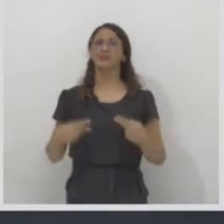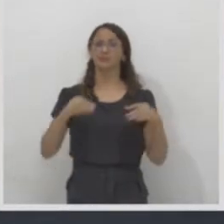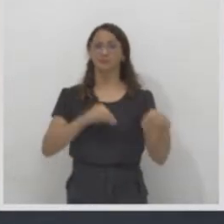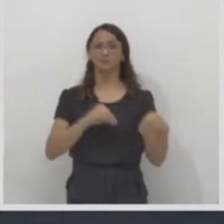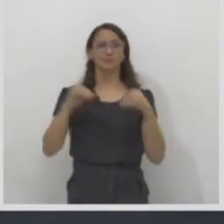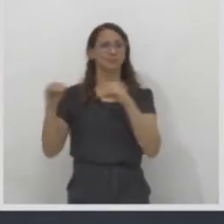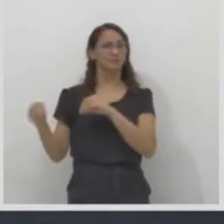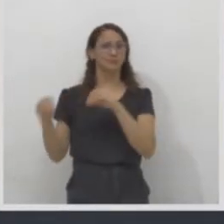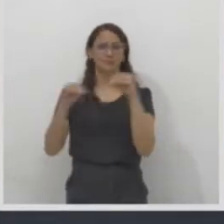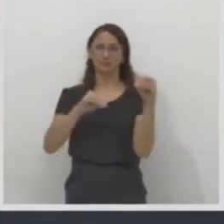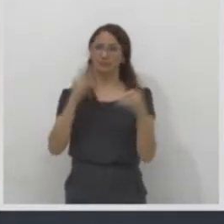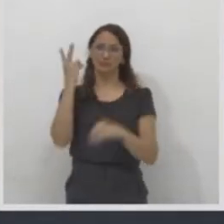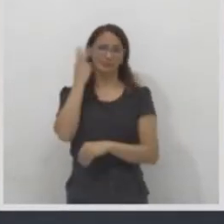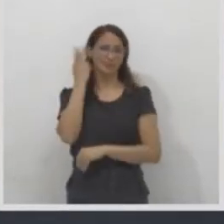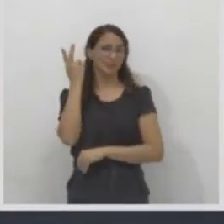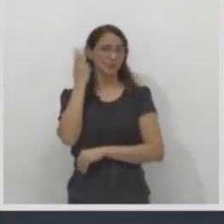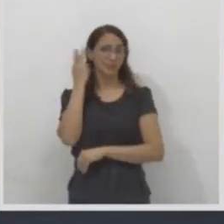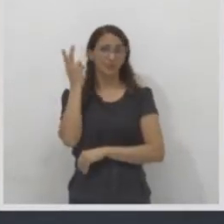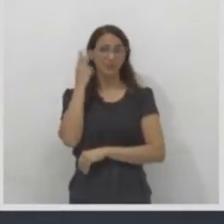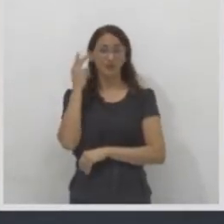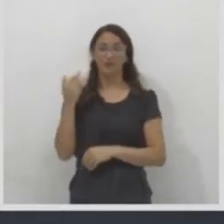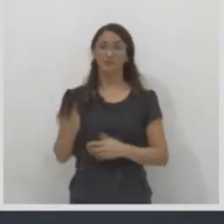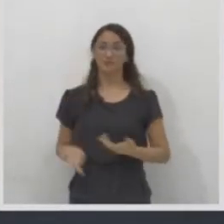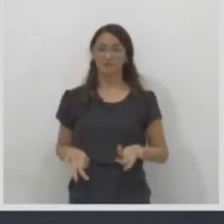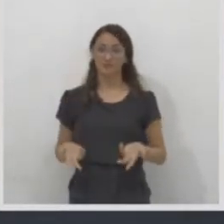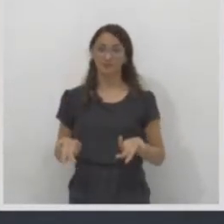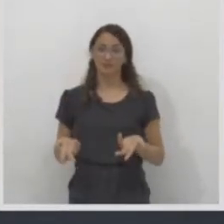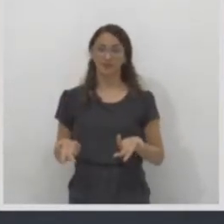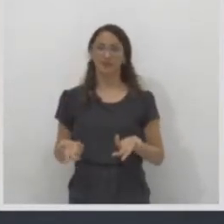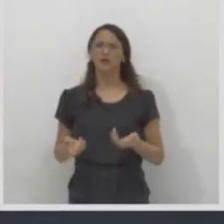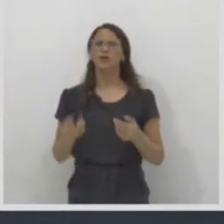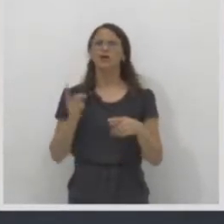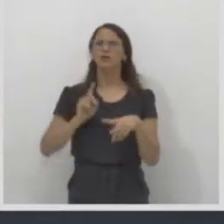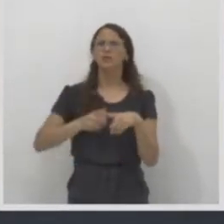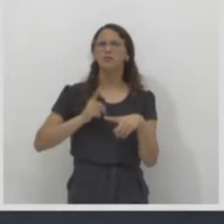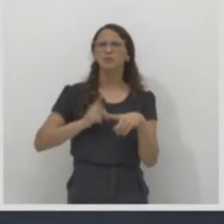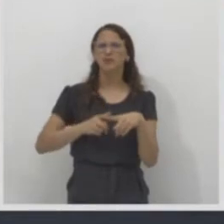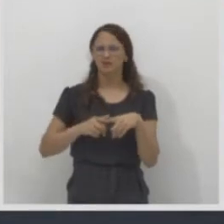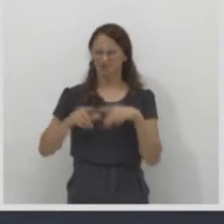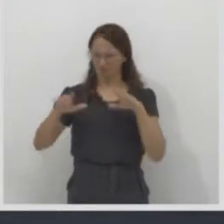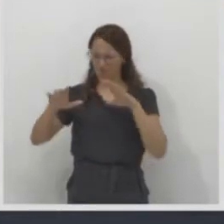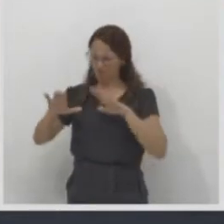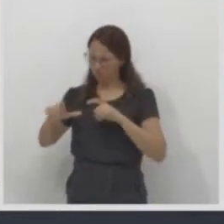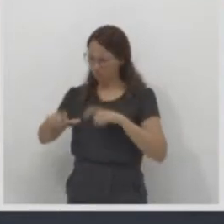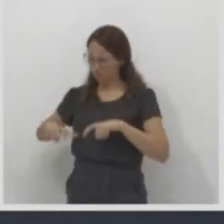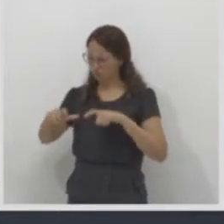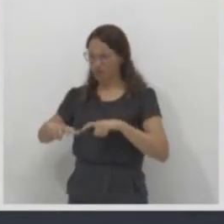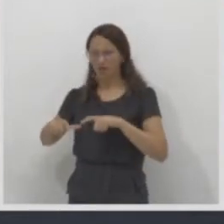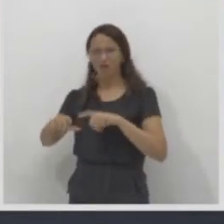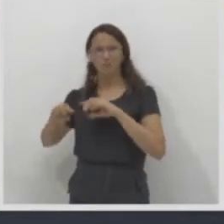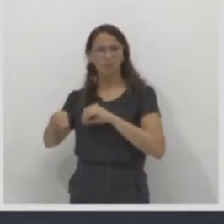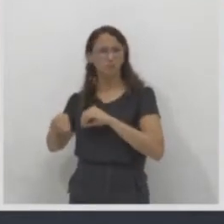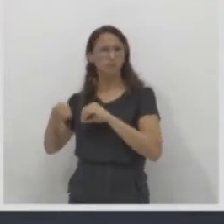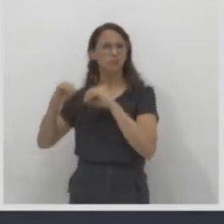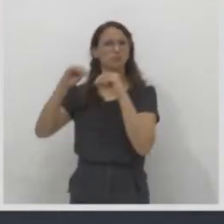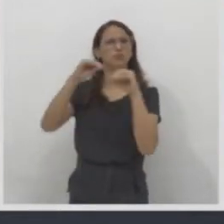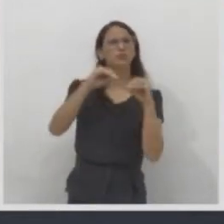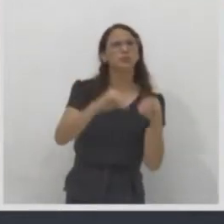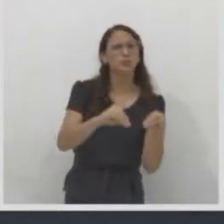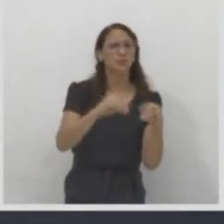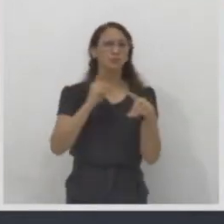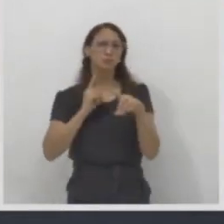Entenda que os motivos do porquê o homem vai sair de um espaço e ir para outro espaço são diversos.